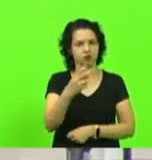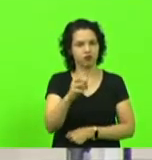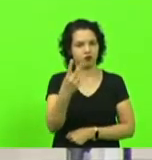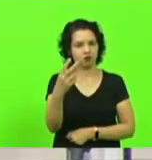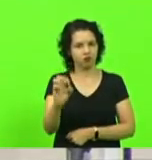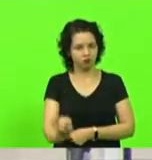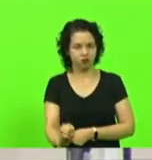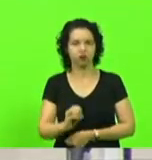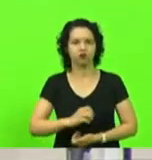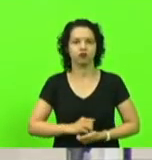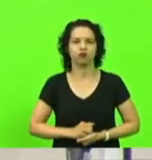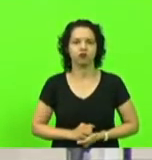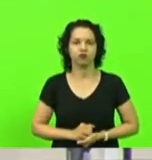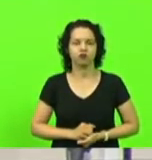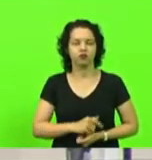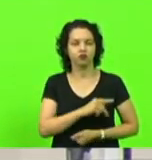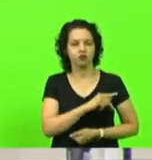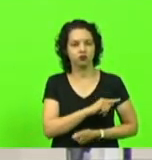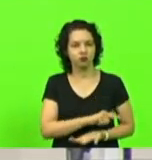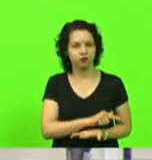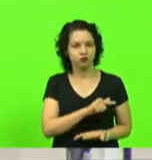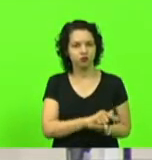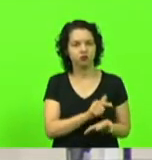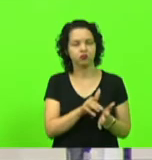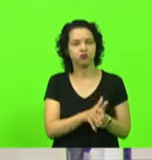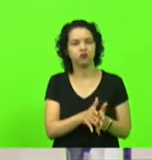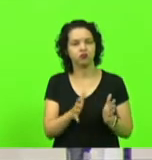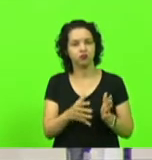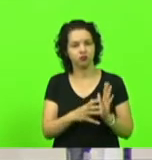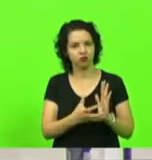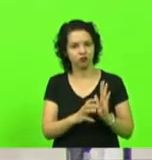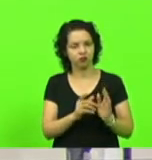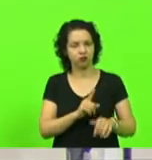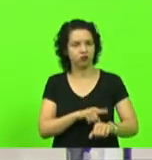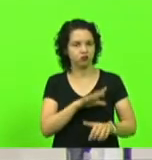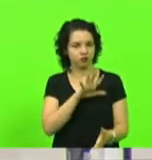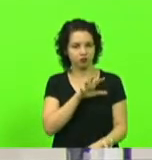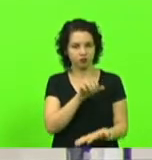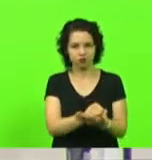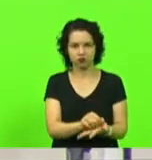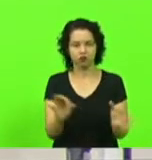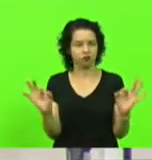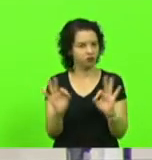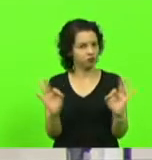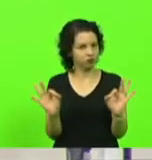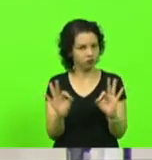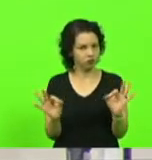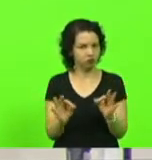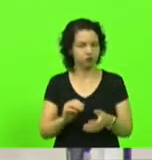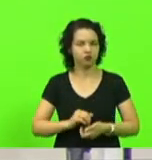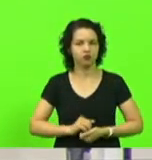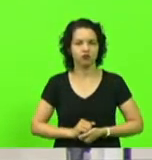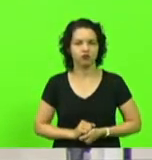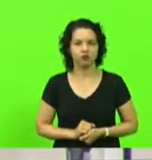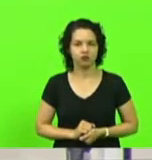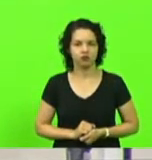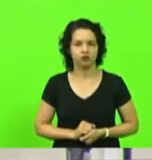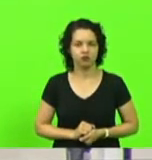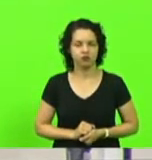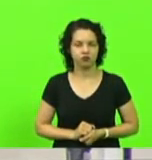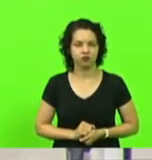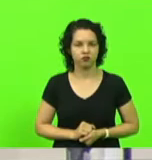Grande expediente. Não houve inscritos para horário destinado aos partidos